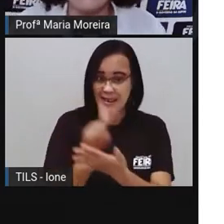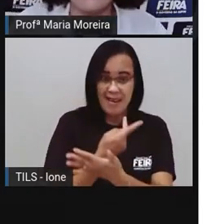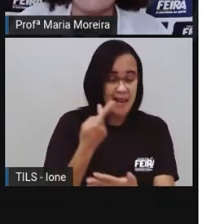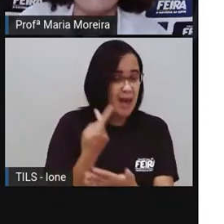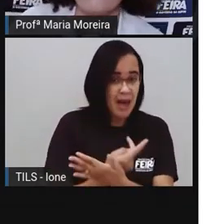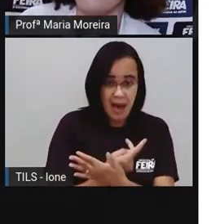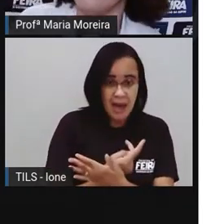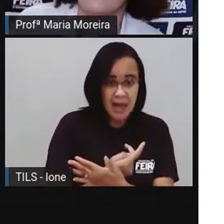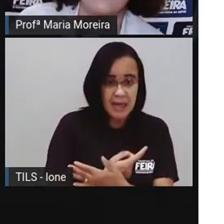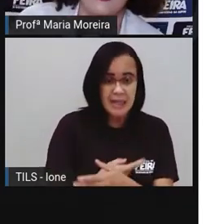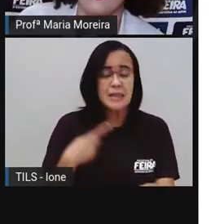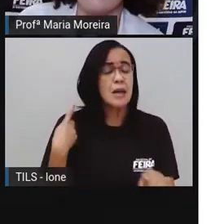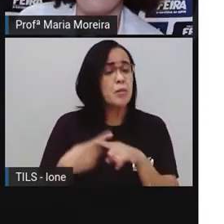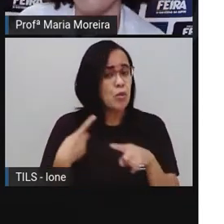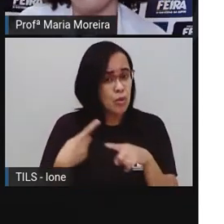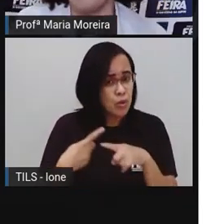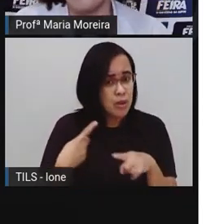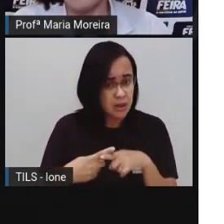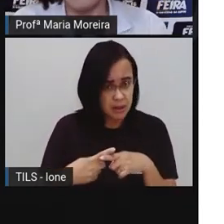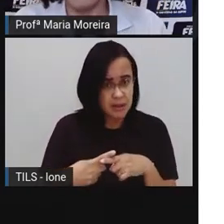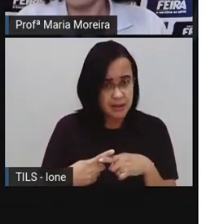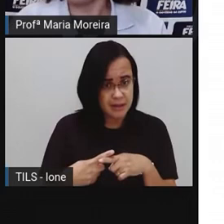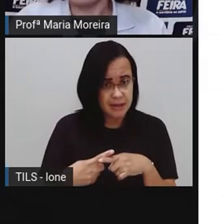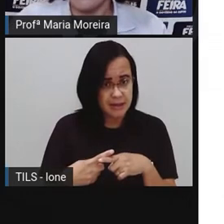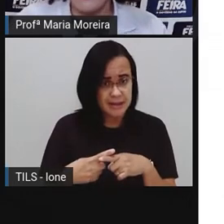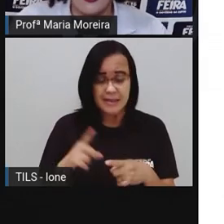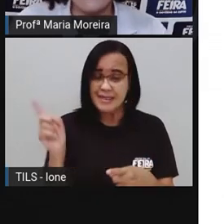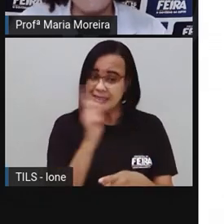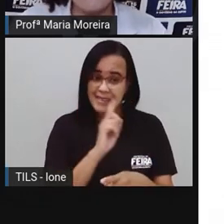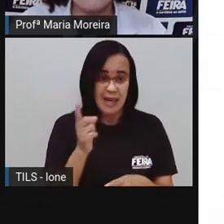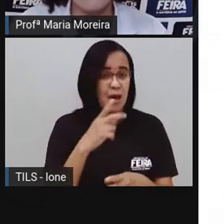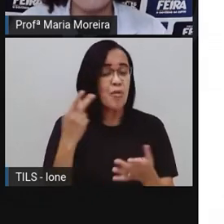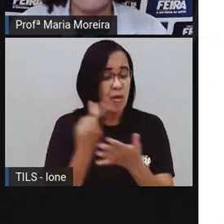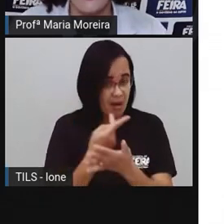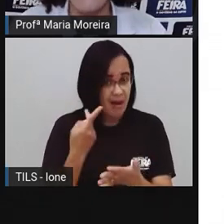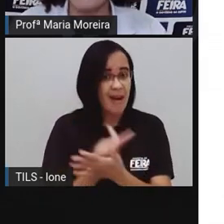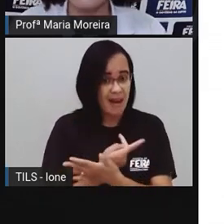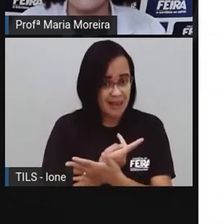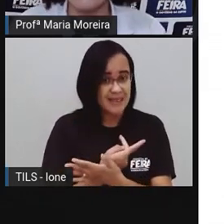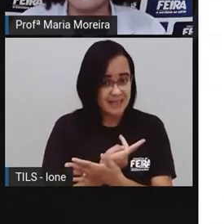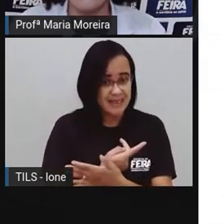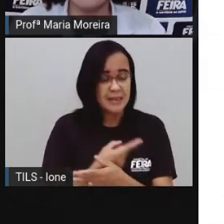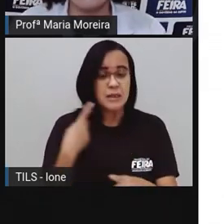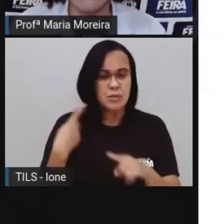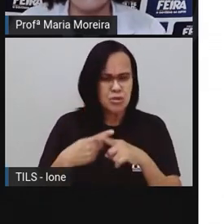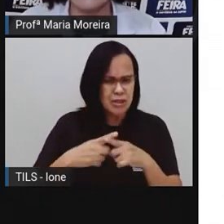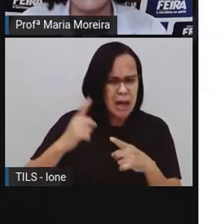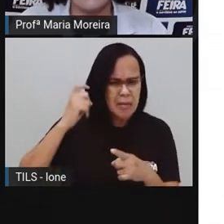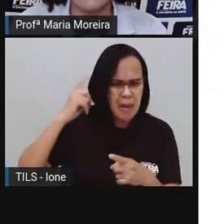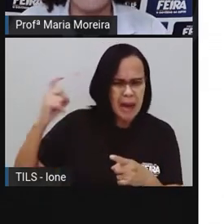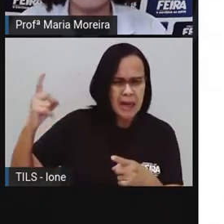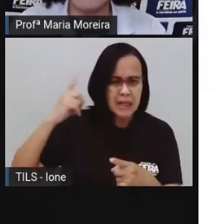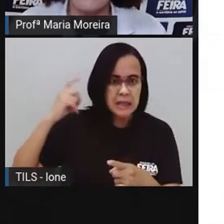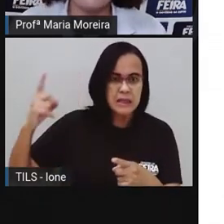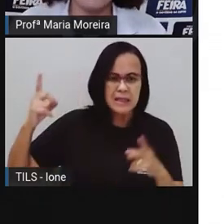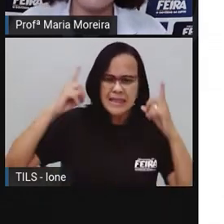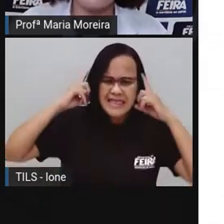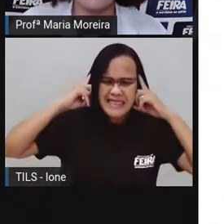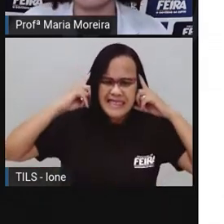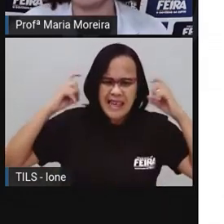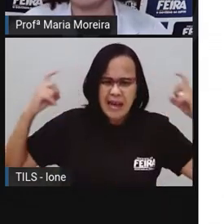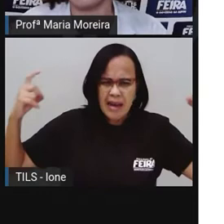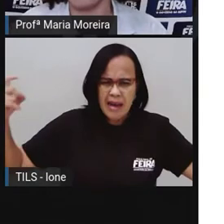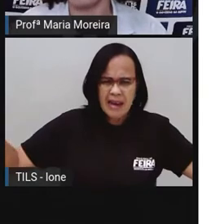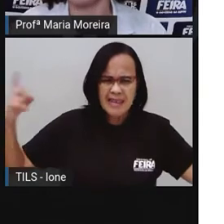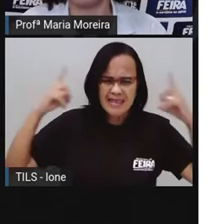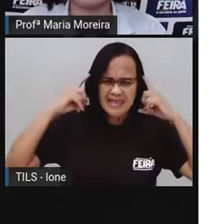com o mundo aqui com um som negativo. Bom, é uma ideia errada, pois provocar ruídos ou sons que afetem o bem